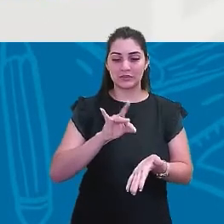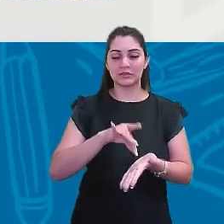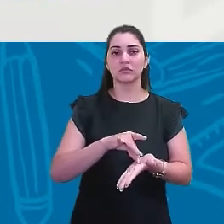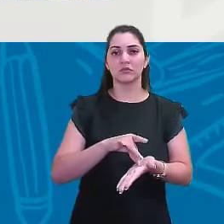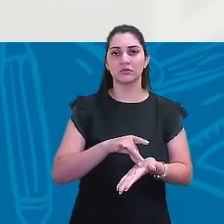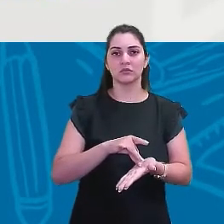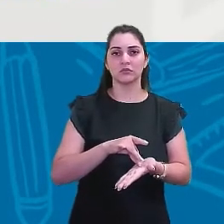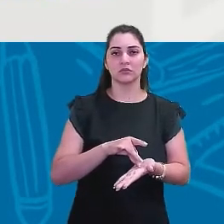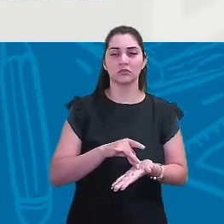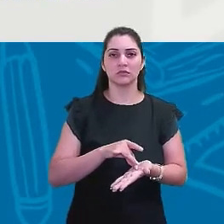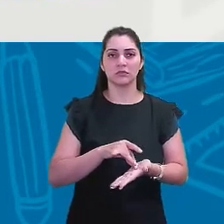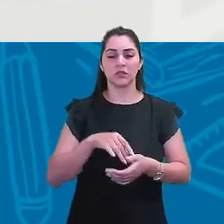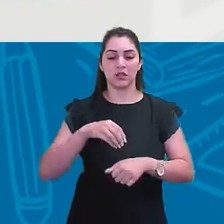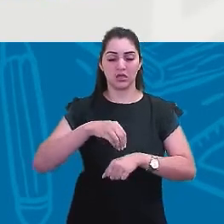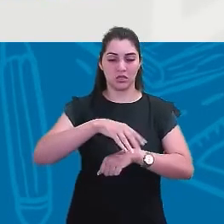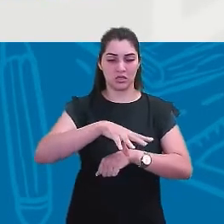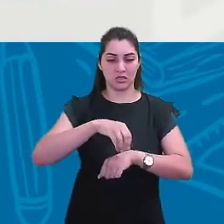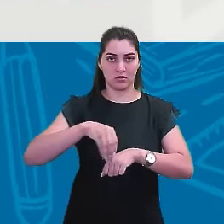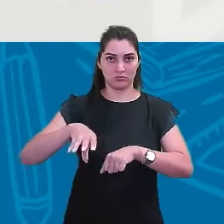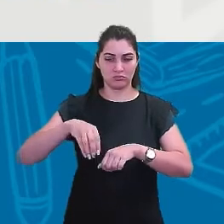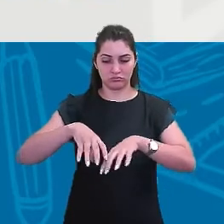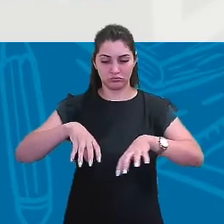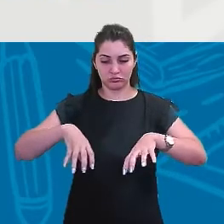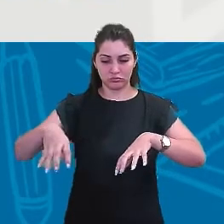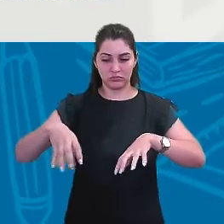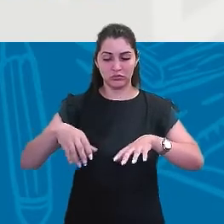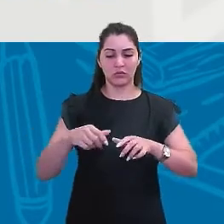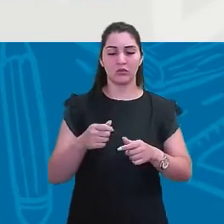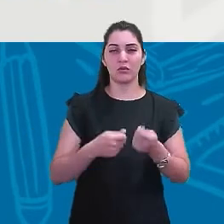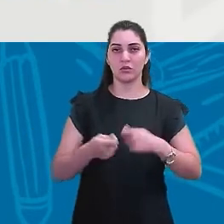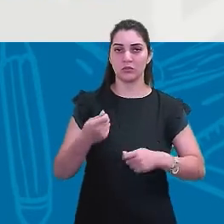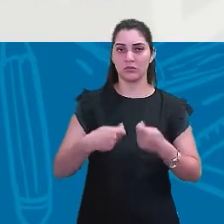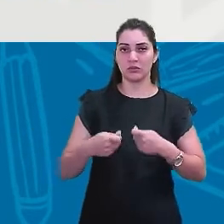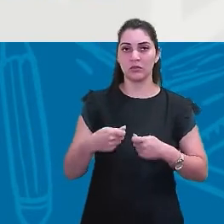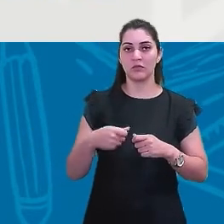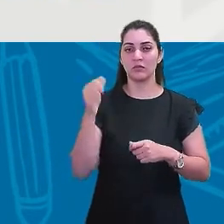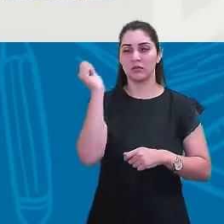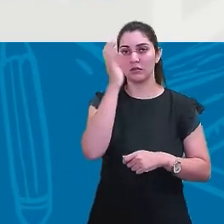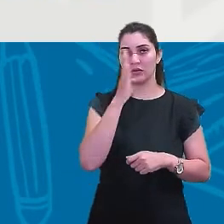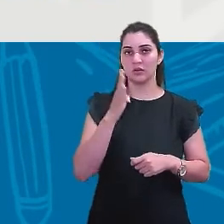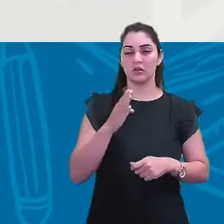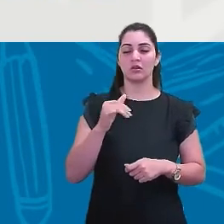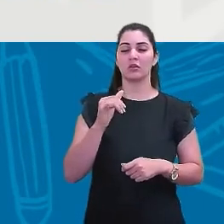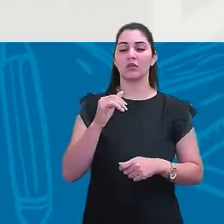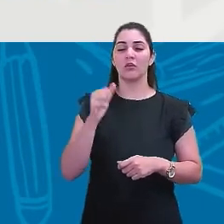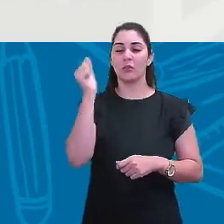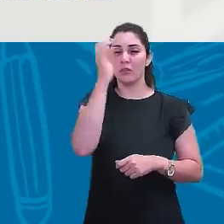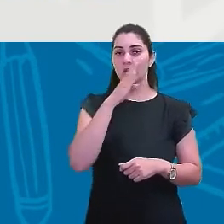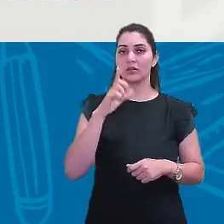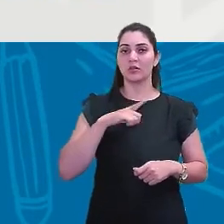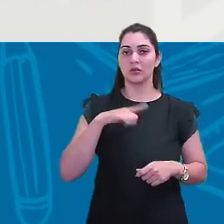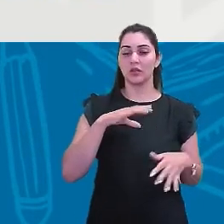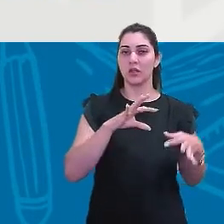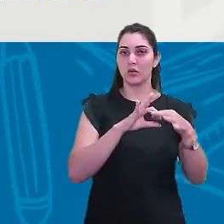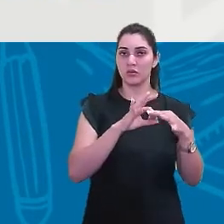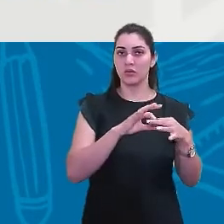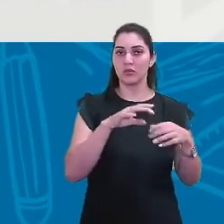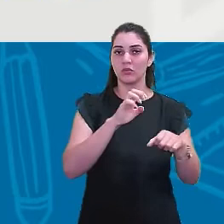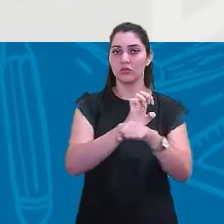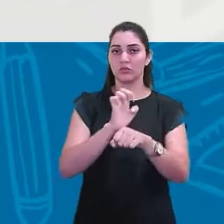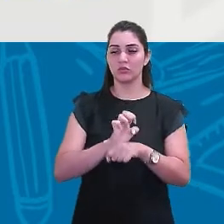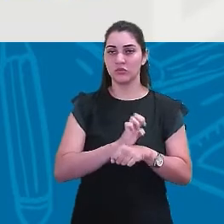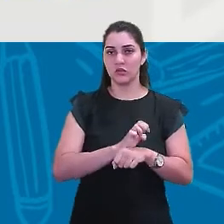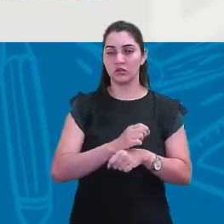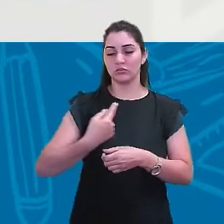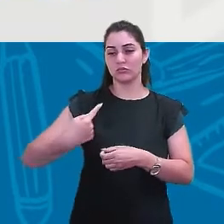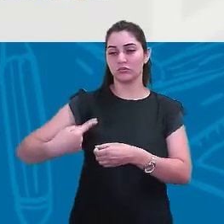divisão política administrativa brasileira. O Brasil, ele tem a União, os estados e os municípios, que é a menor